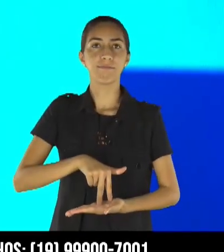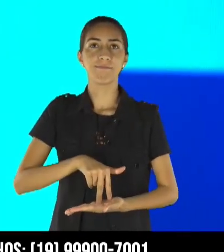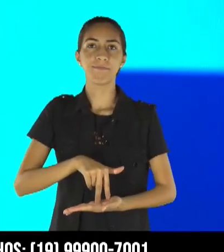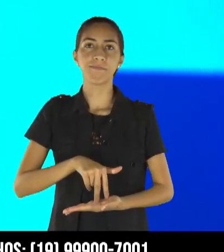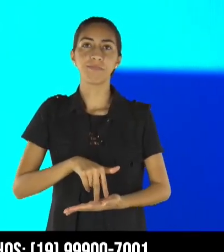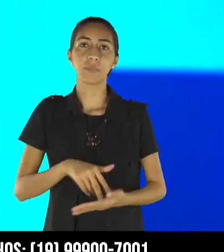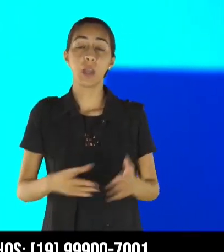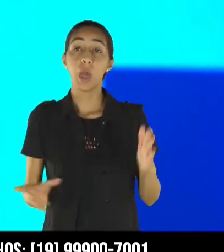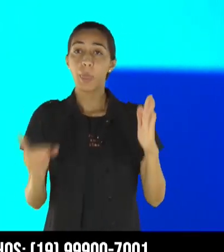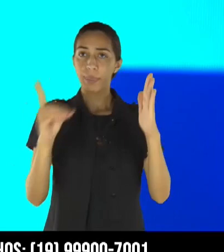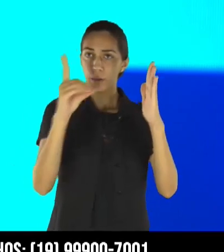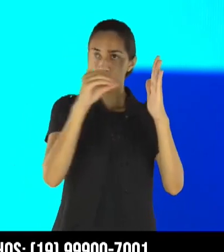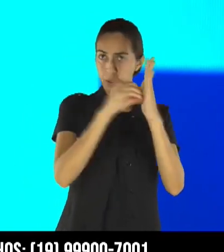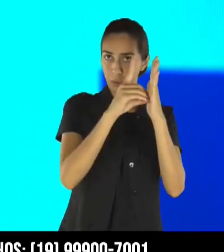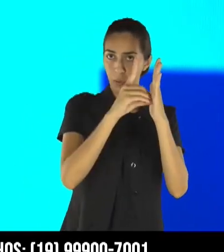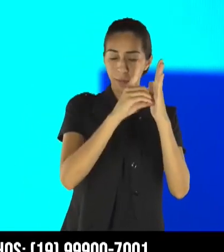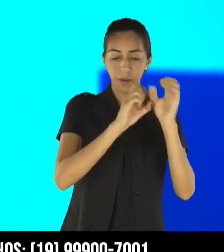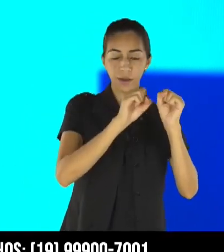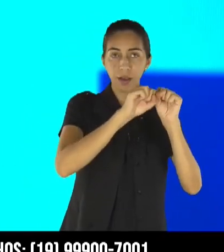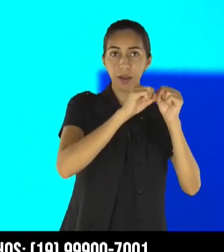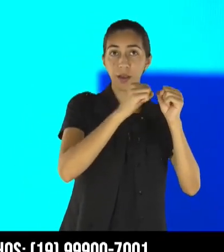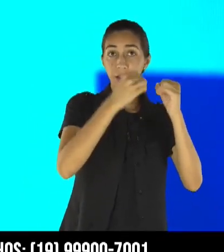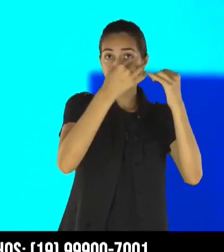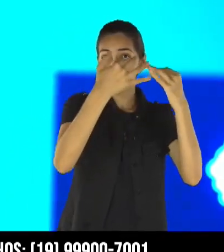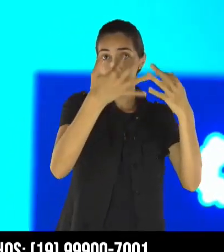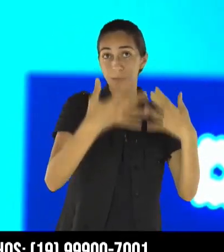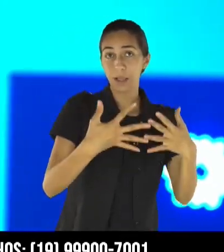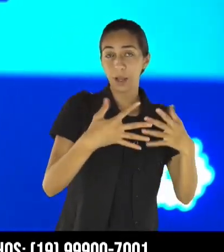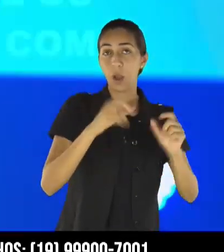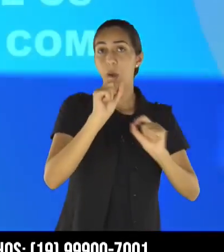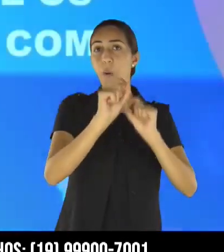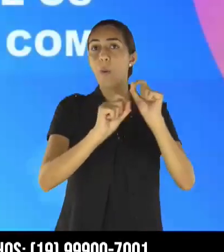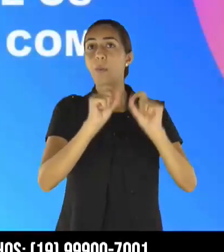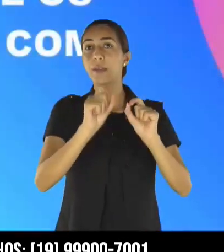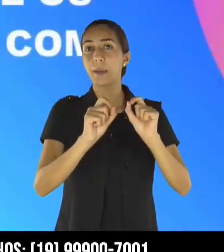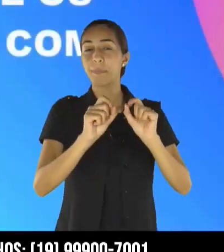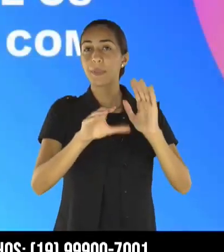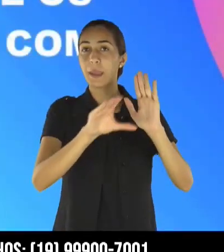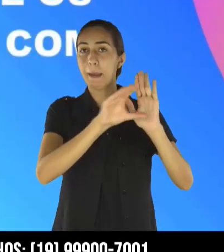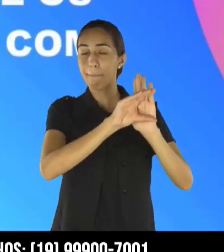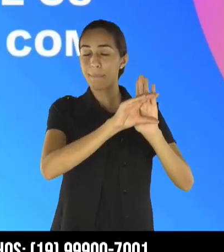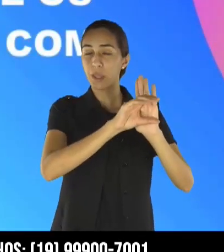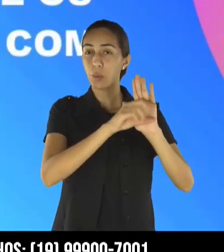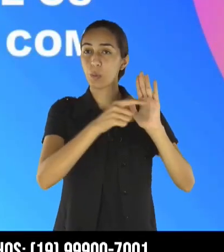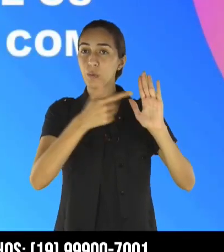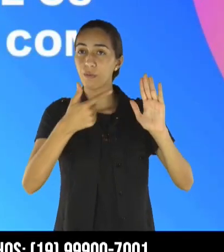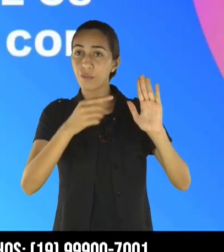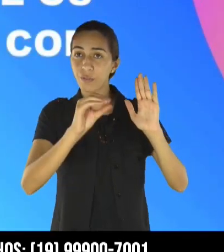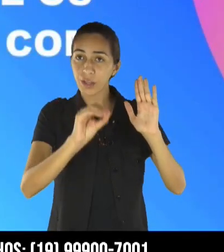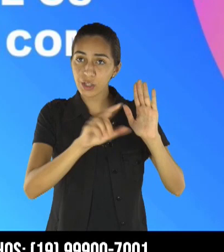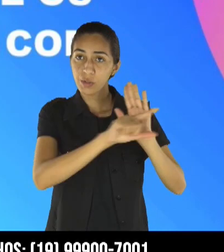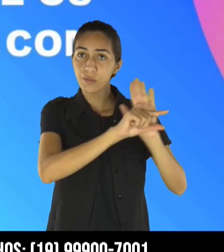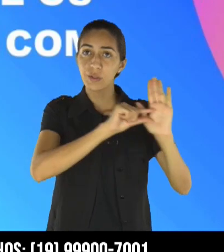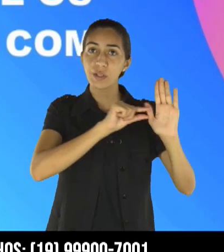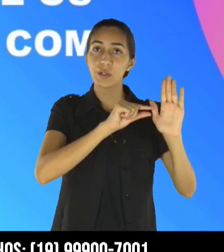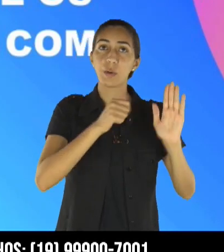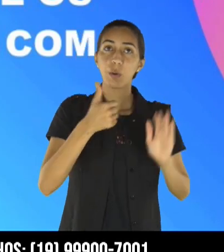assim, Quando saíres à peleja, quando nós sairmos para essa guerra que nós estamos vivendo,